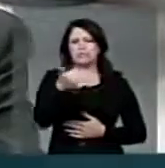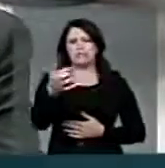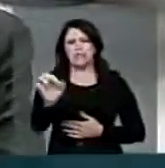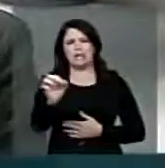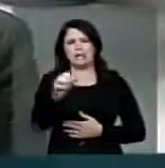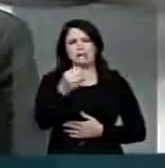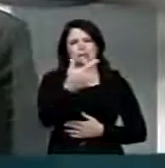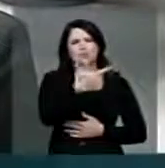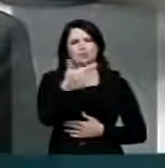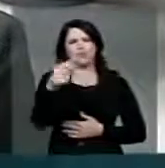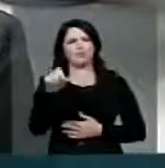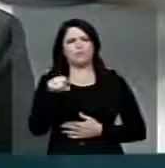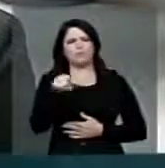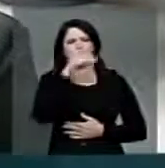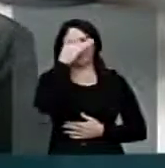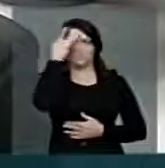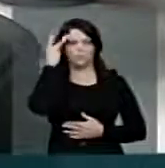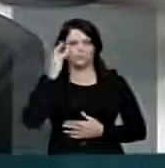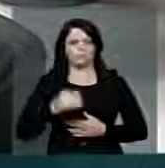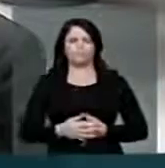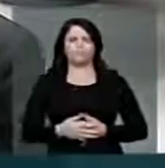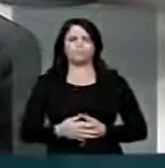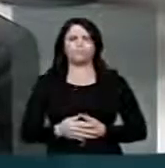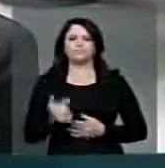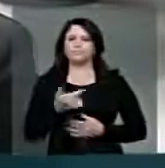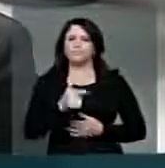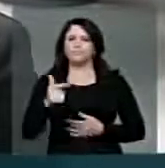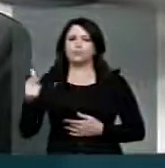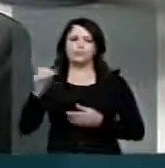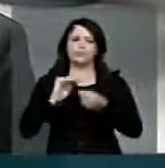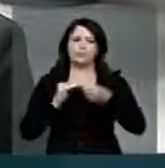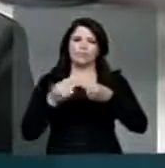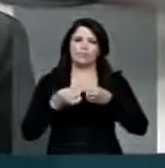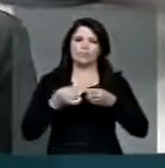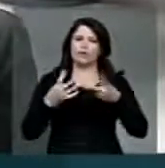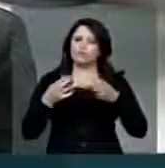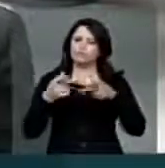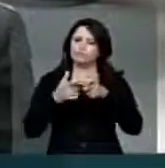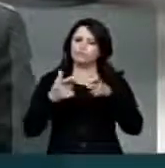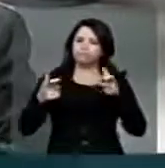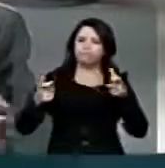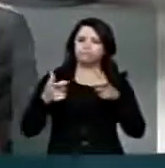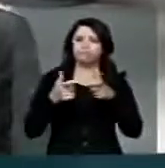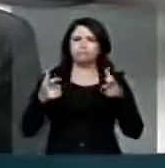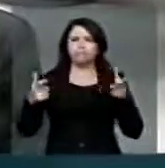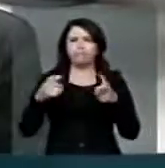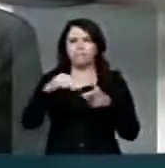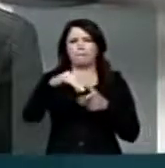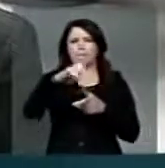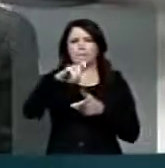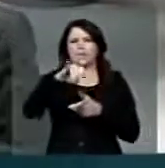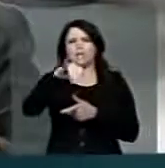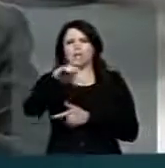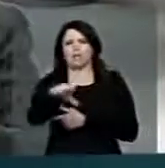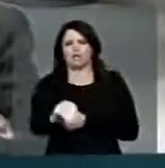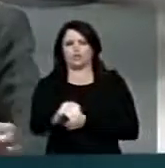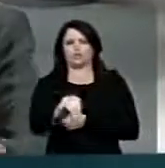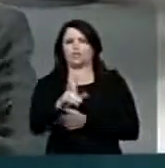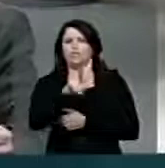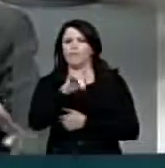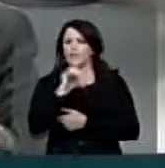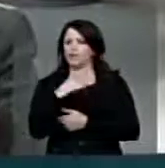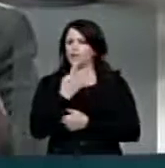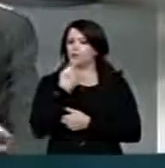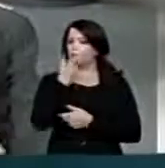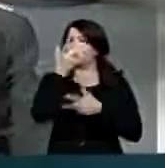220 mil habitantes. E outros municípios de tamanho médio, e nós não temos